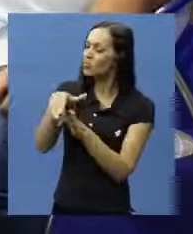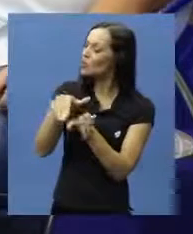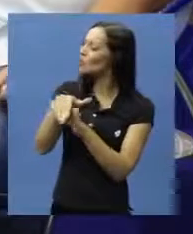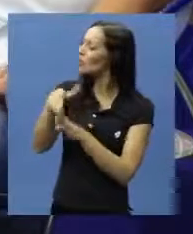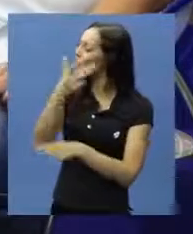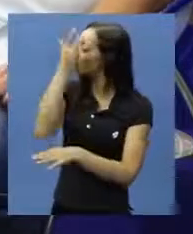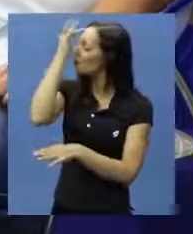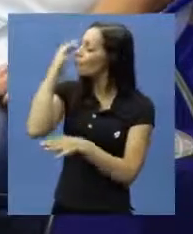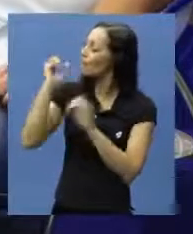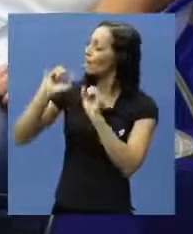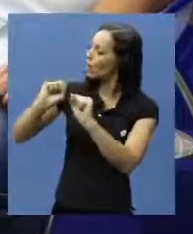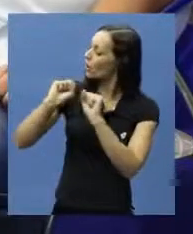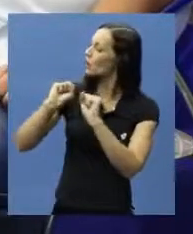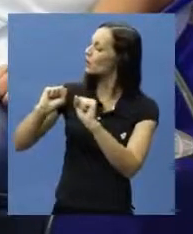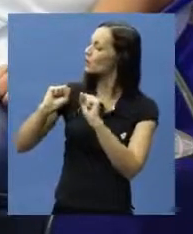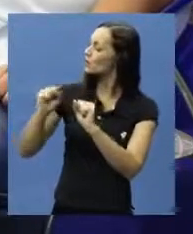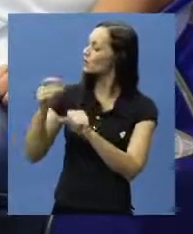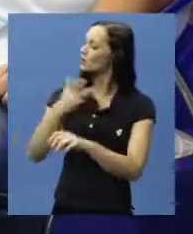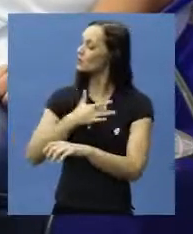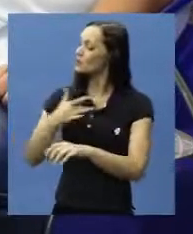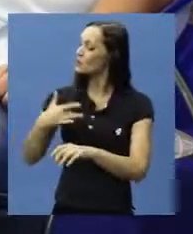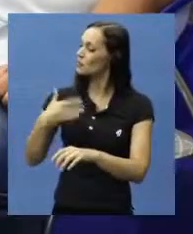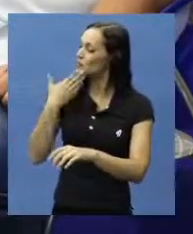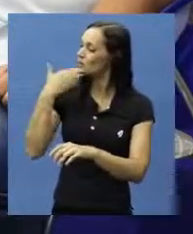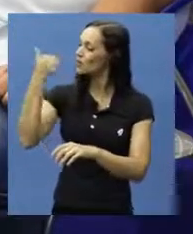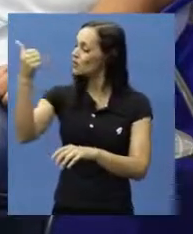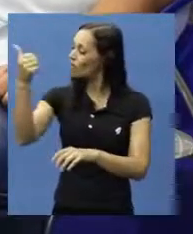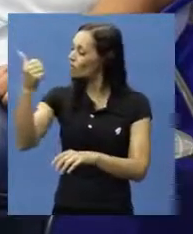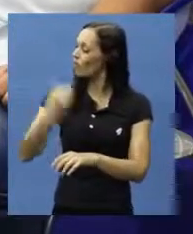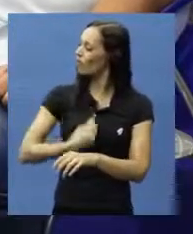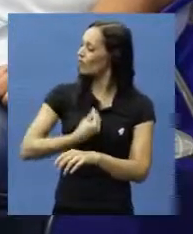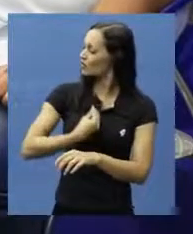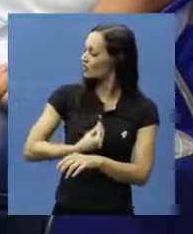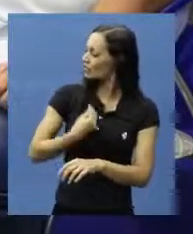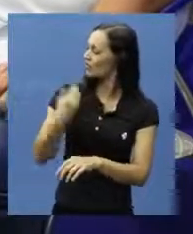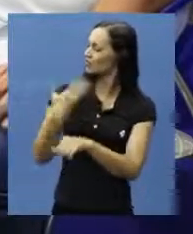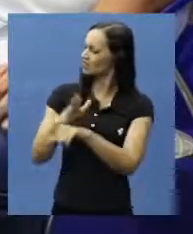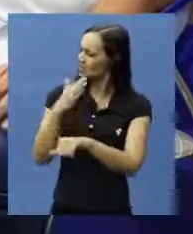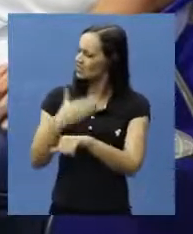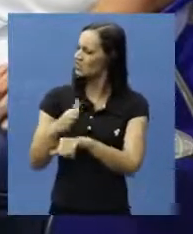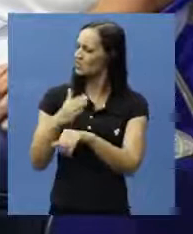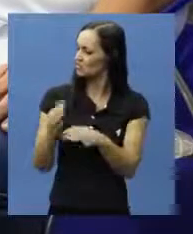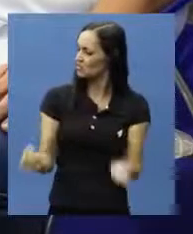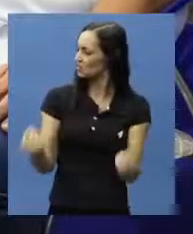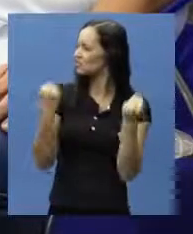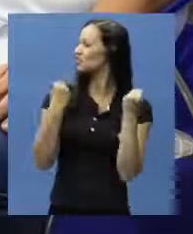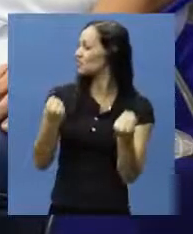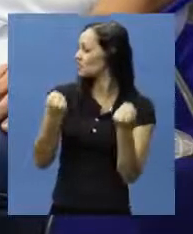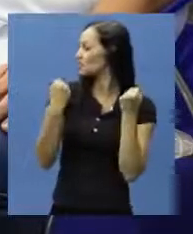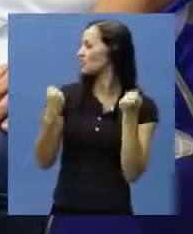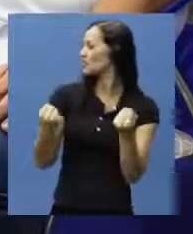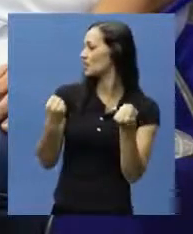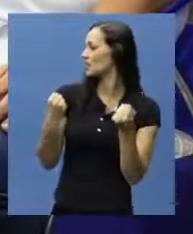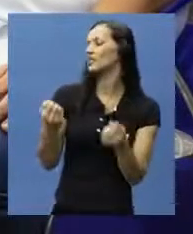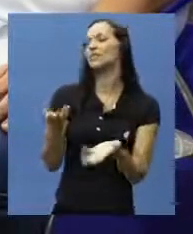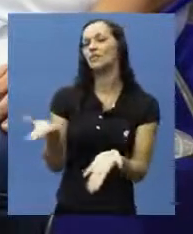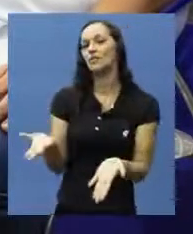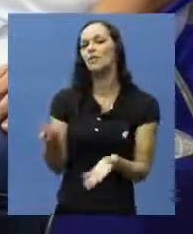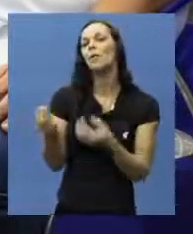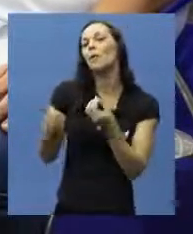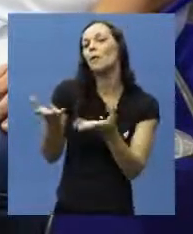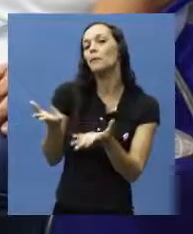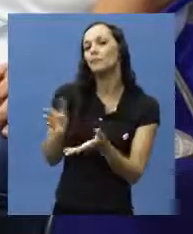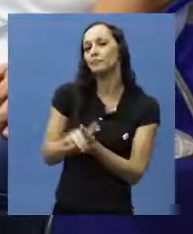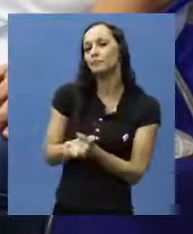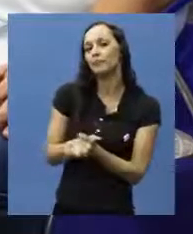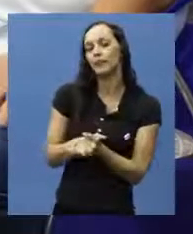que o senhor desse dica para as pessoas, para elas poderem procurar qualidade de vida, fazer atividade física, exercícios físicos, como o senhor diferenciou